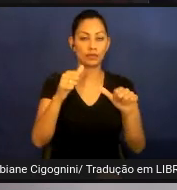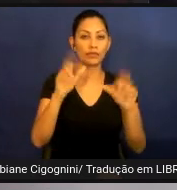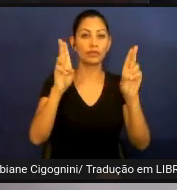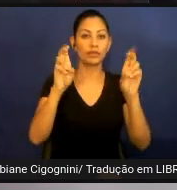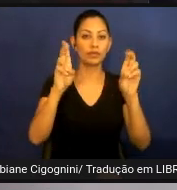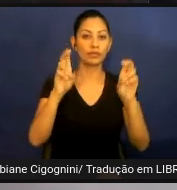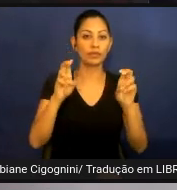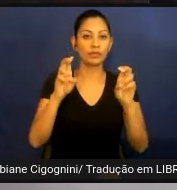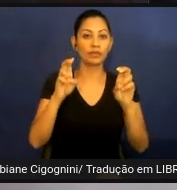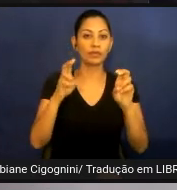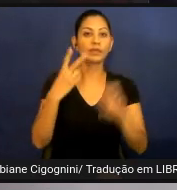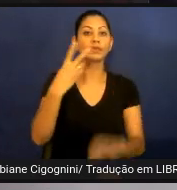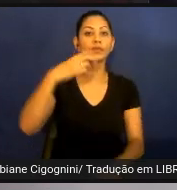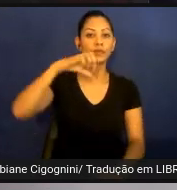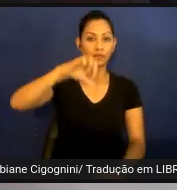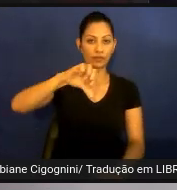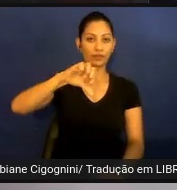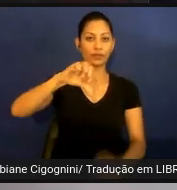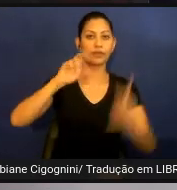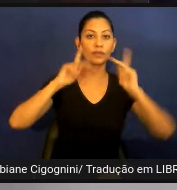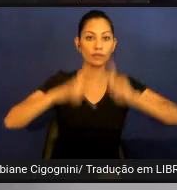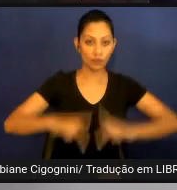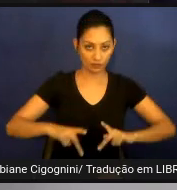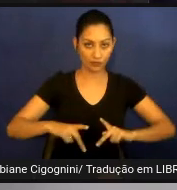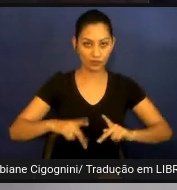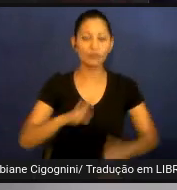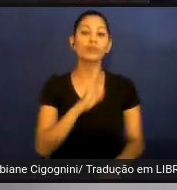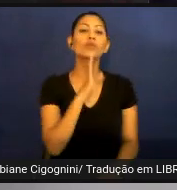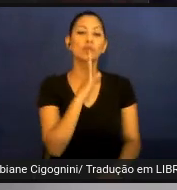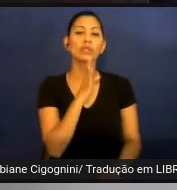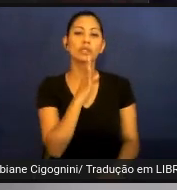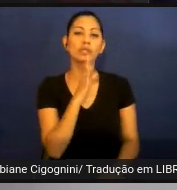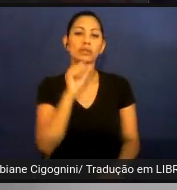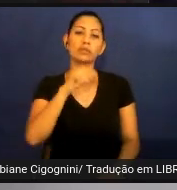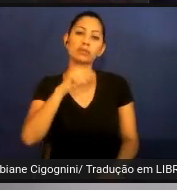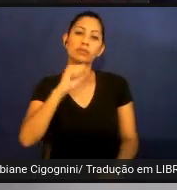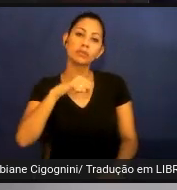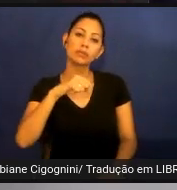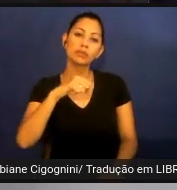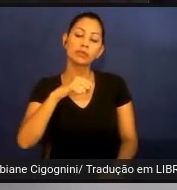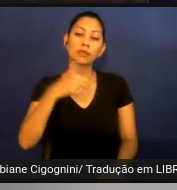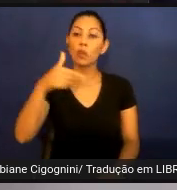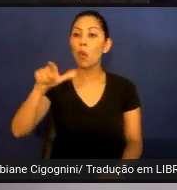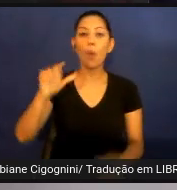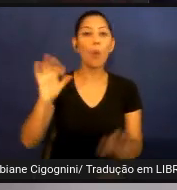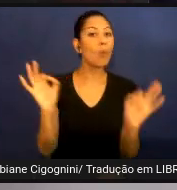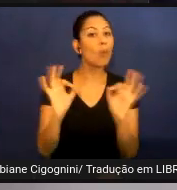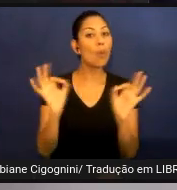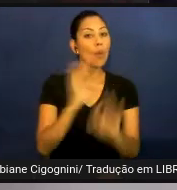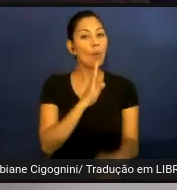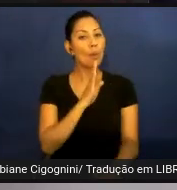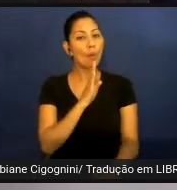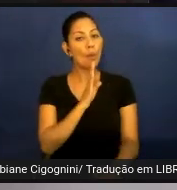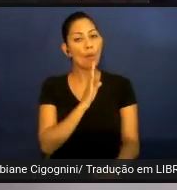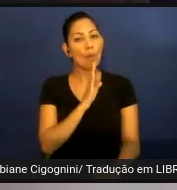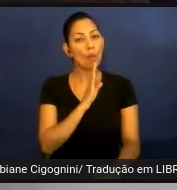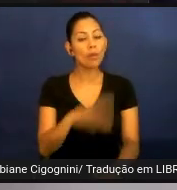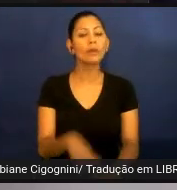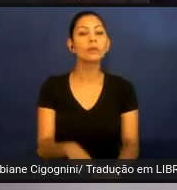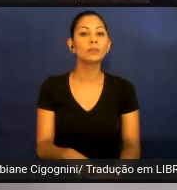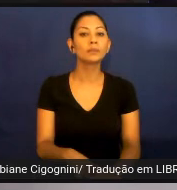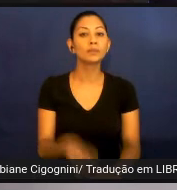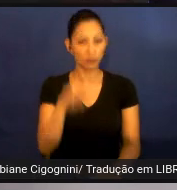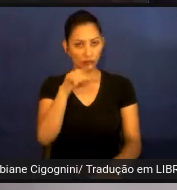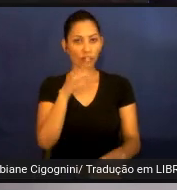pessoas disseram que conheciam enquanto os demais alegaram que não conheciam. A segunda questão foi você